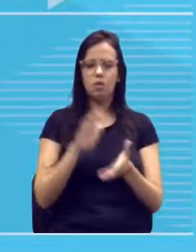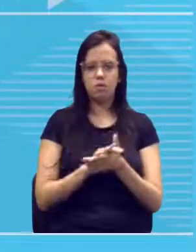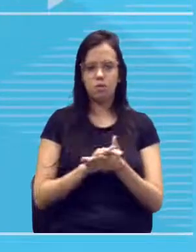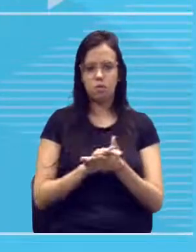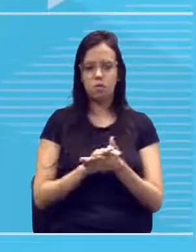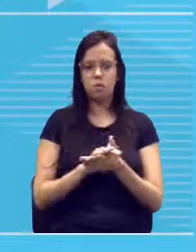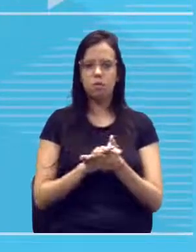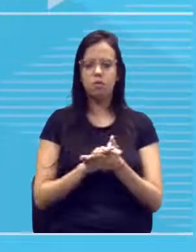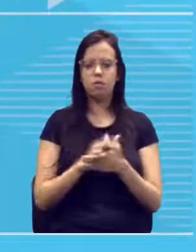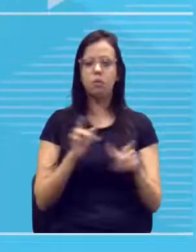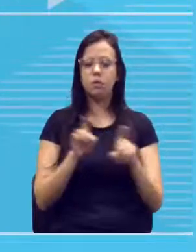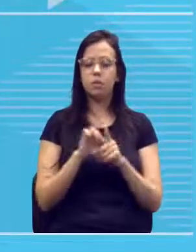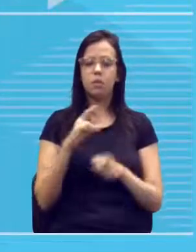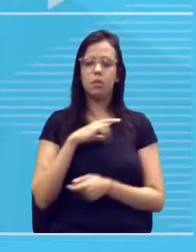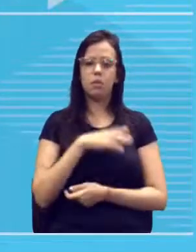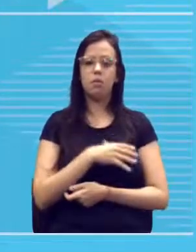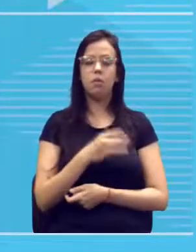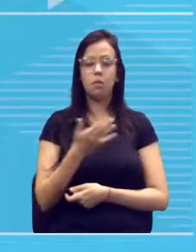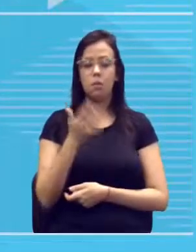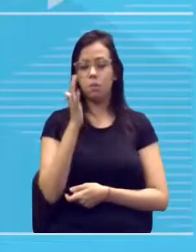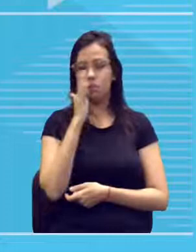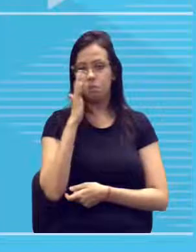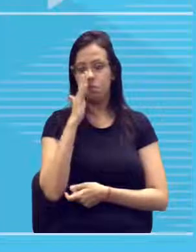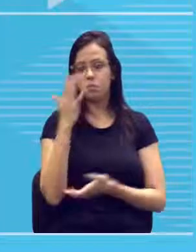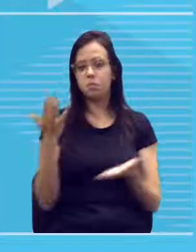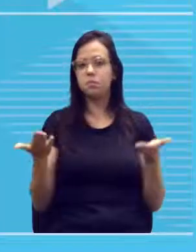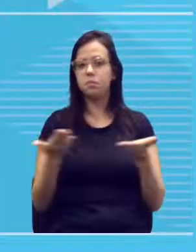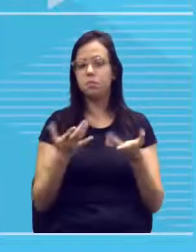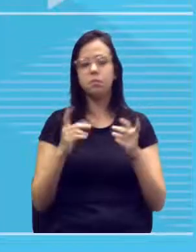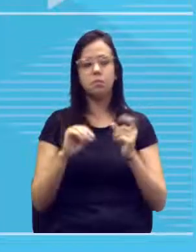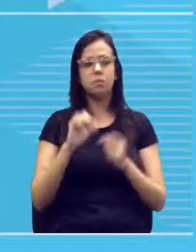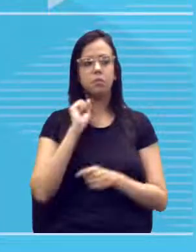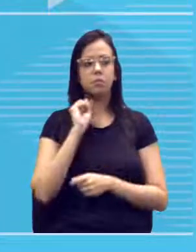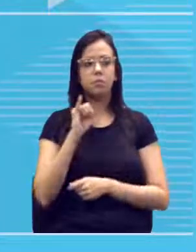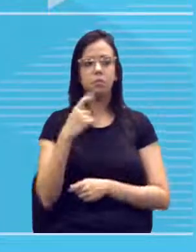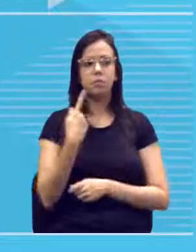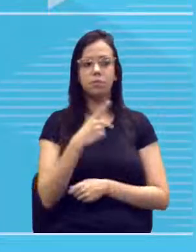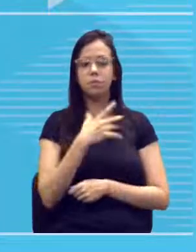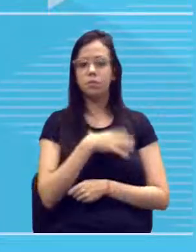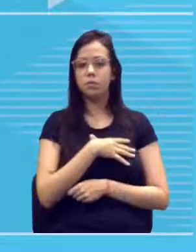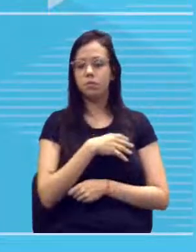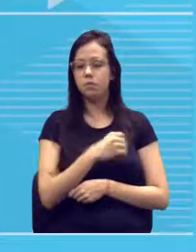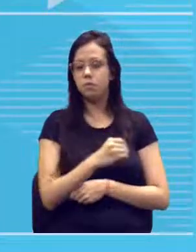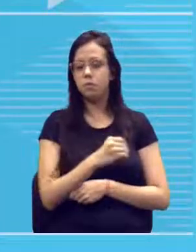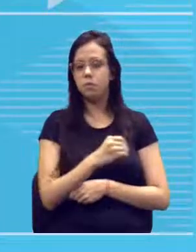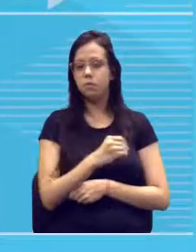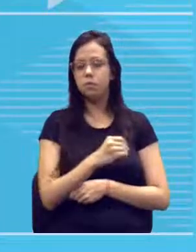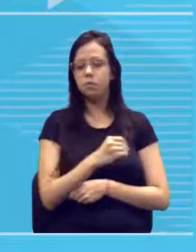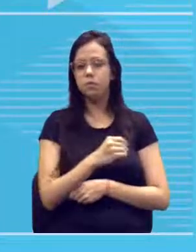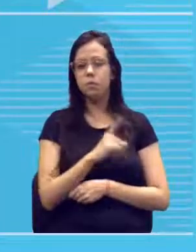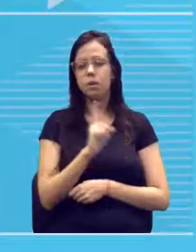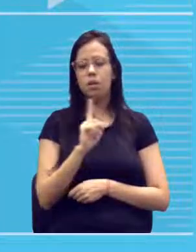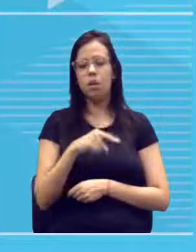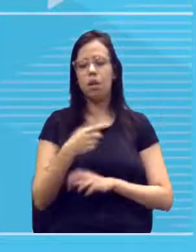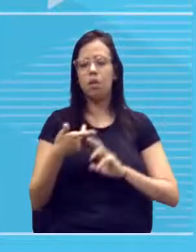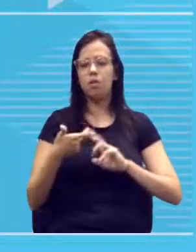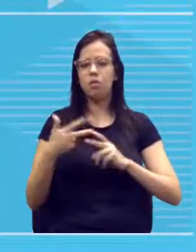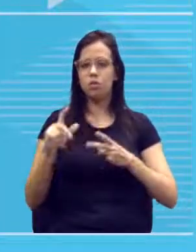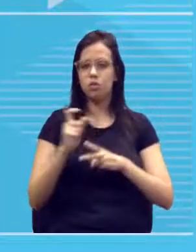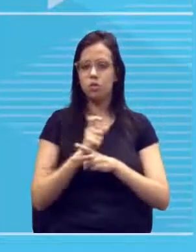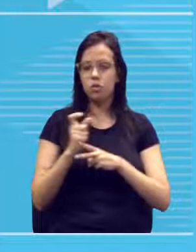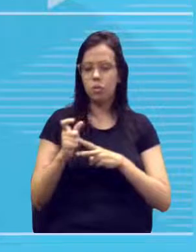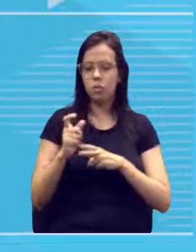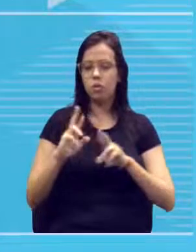Ele também tem filhos. Então, vamos observar aqui, se ele tem filhos geneticamente diferentes ou